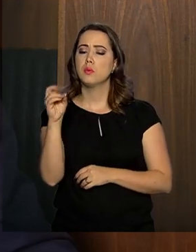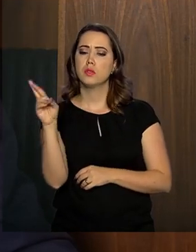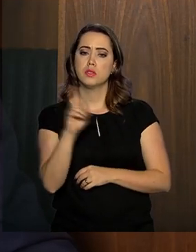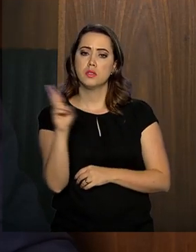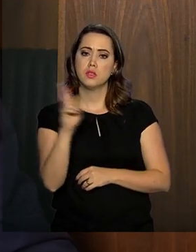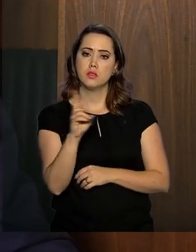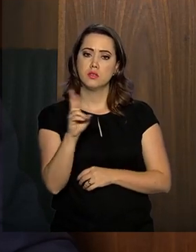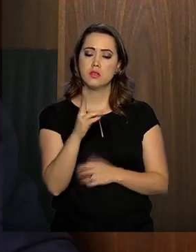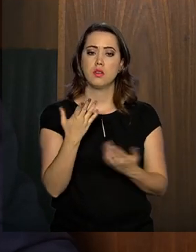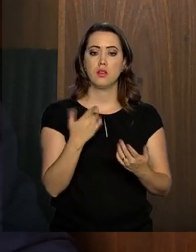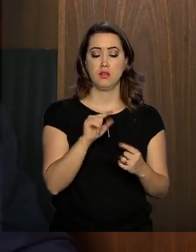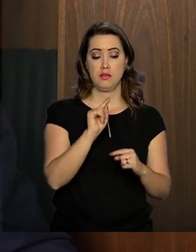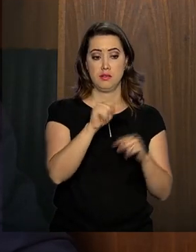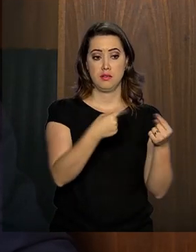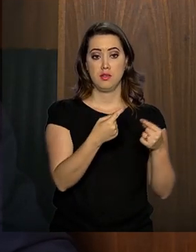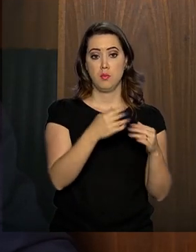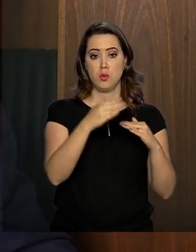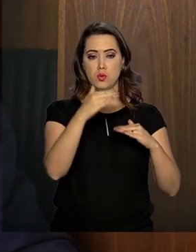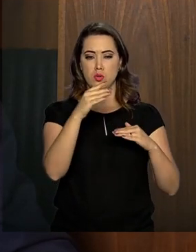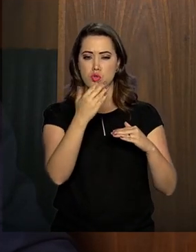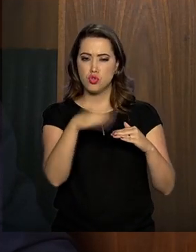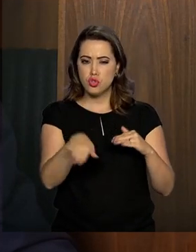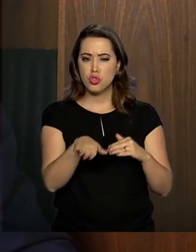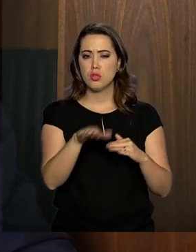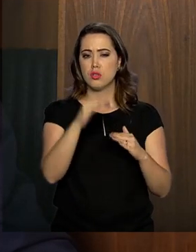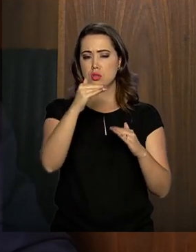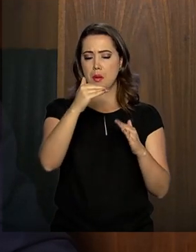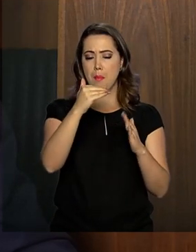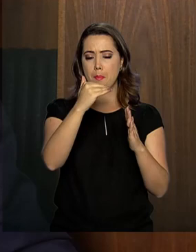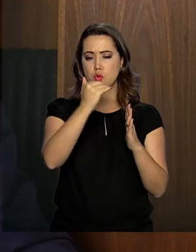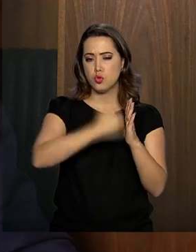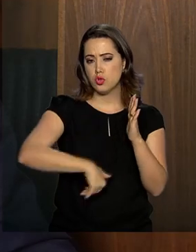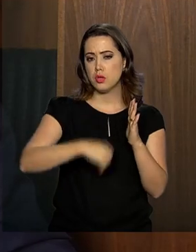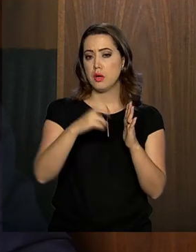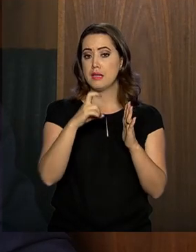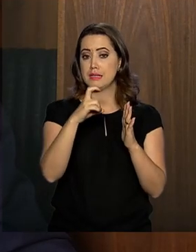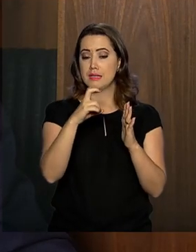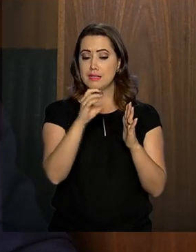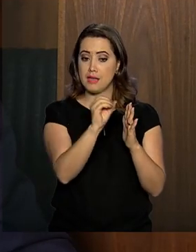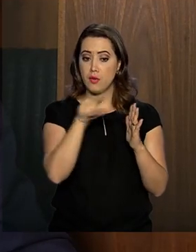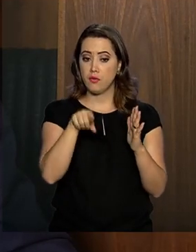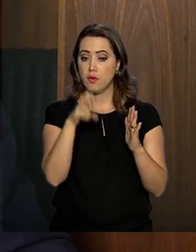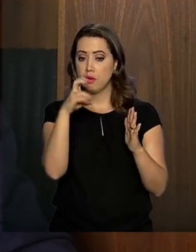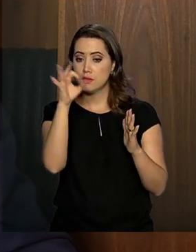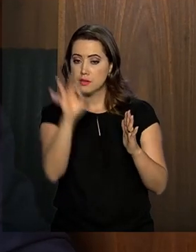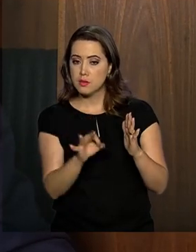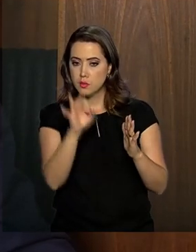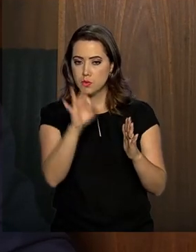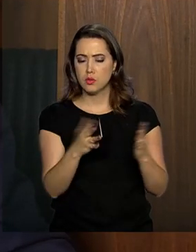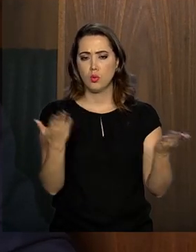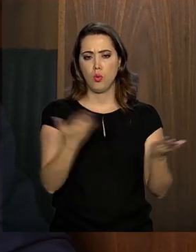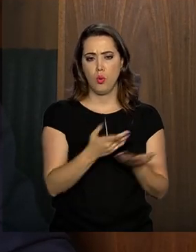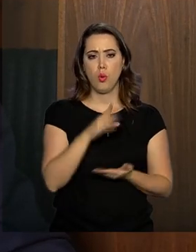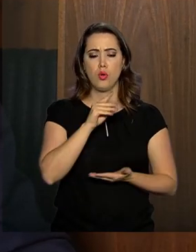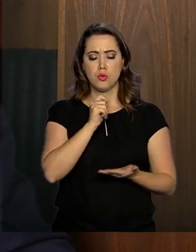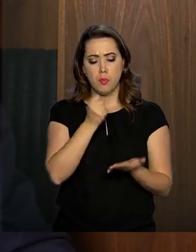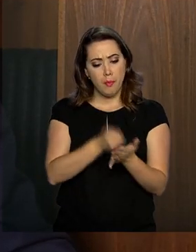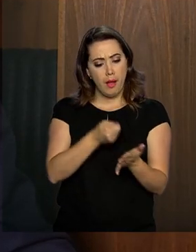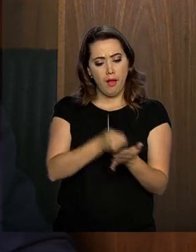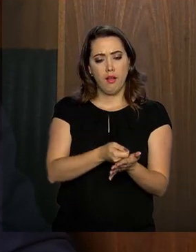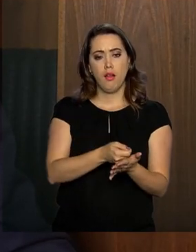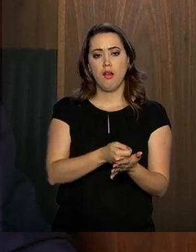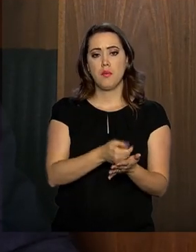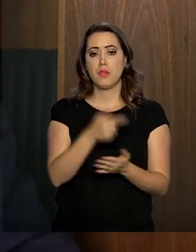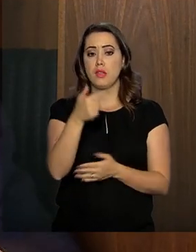Esses 8% vão ter uma redução de 0,5%. Então, quem tem menos vai pagar mais. Ao invés de pagar 8% que paga hoje, vai